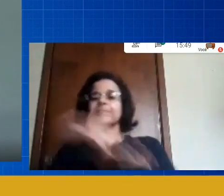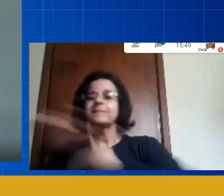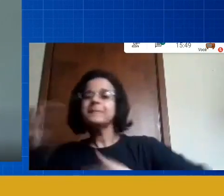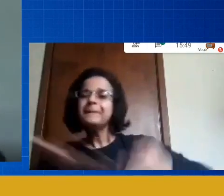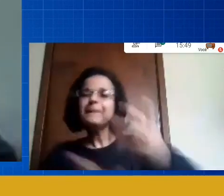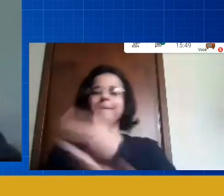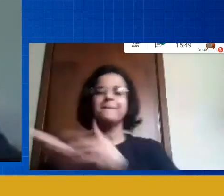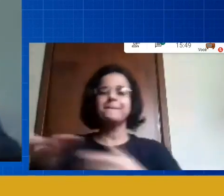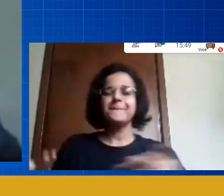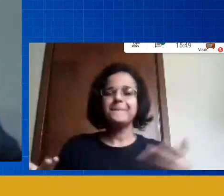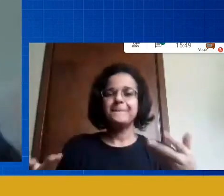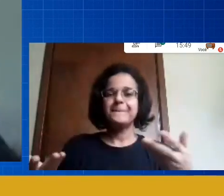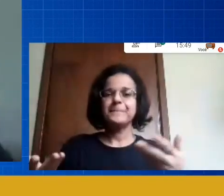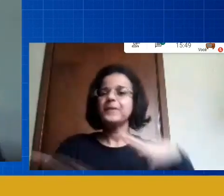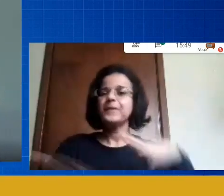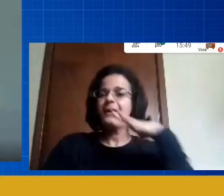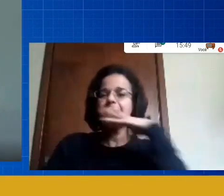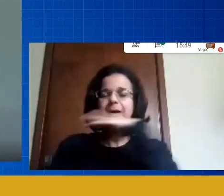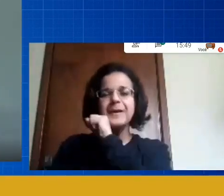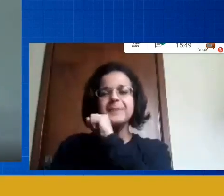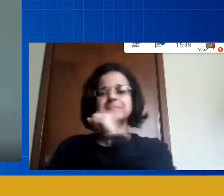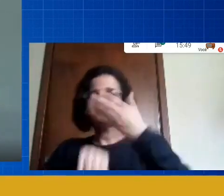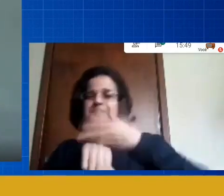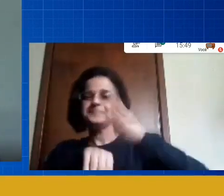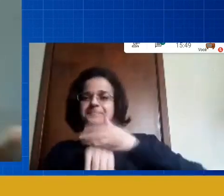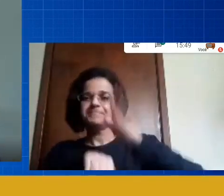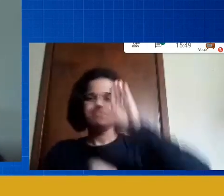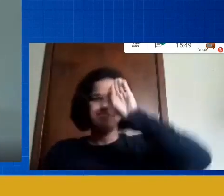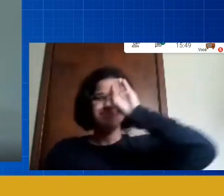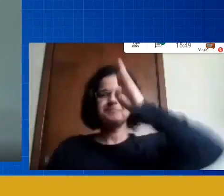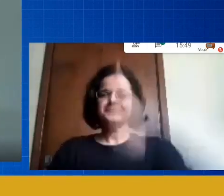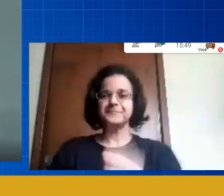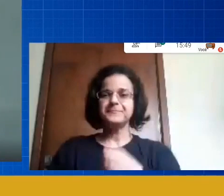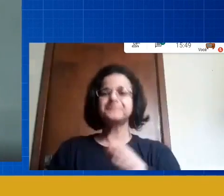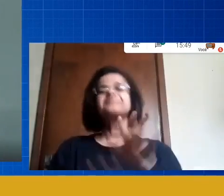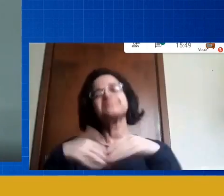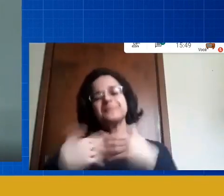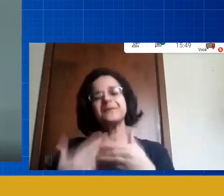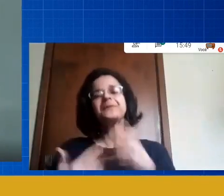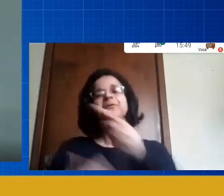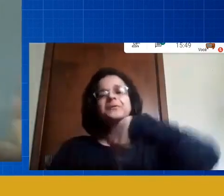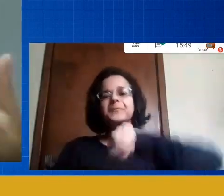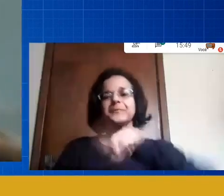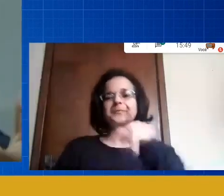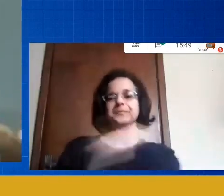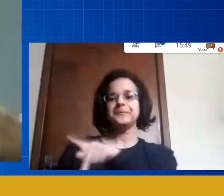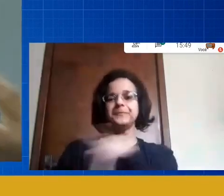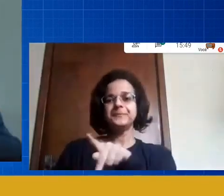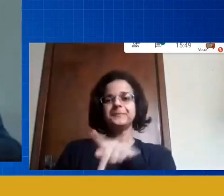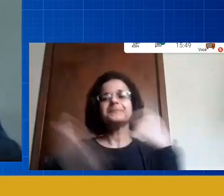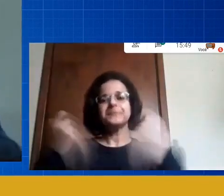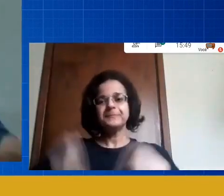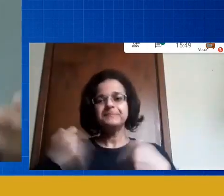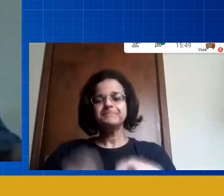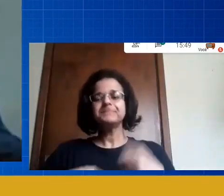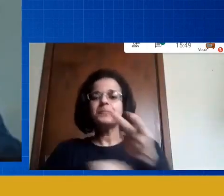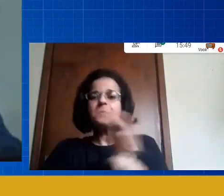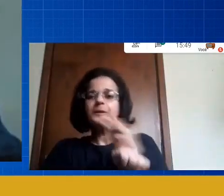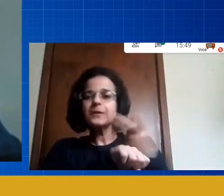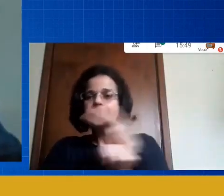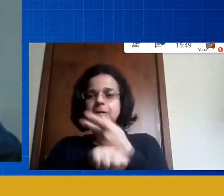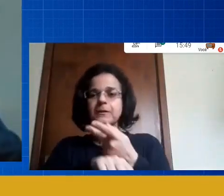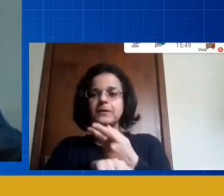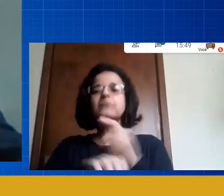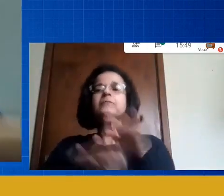rápida prática direta e é isso que o nosso professor precisa hoje também buscar esse tipo de